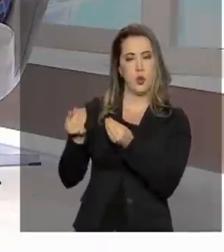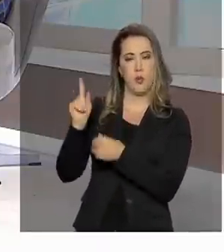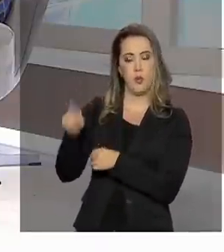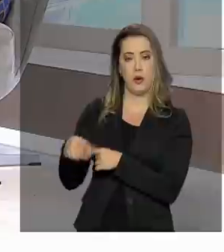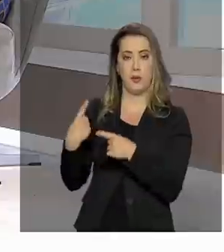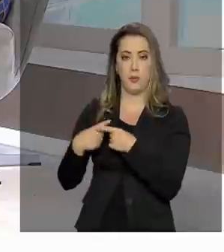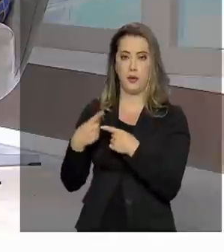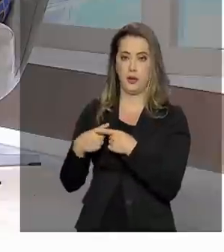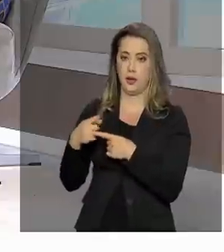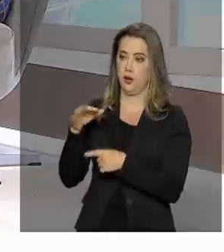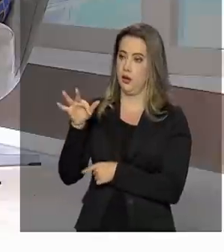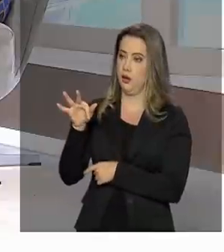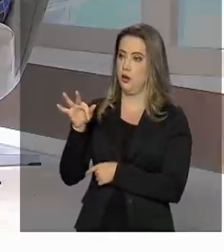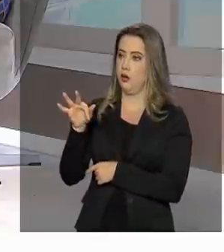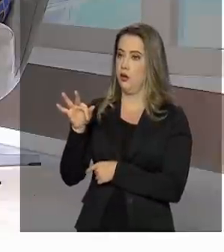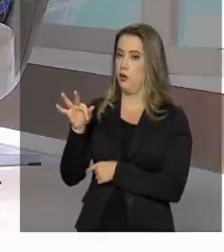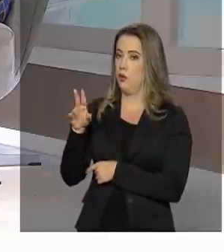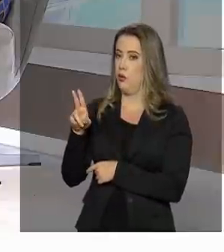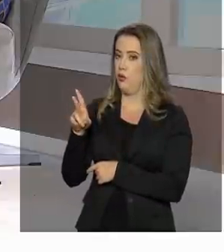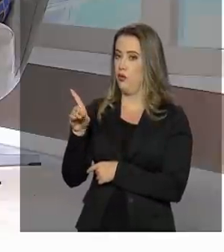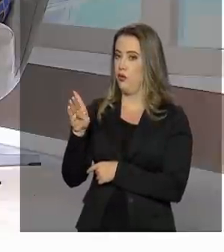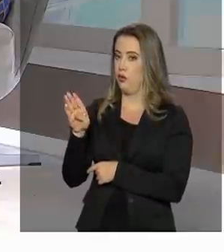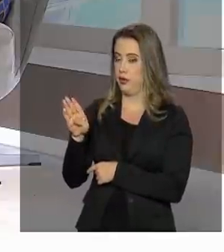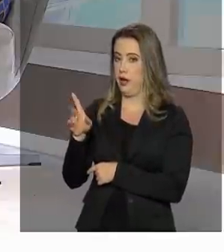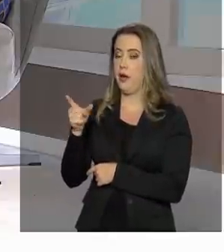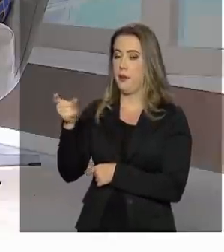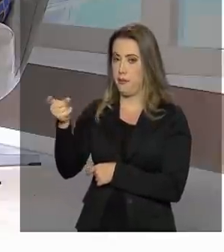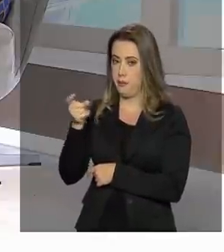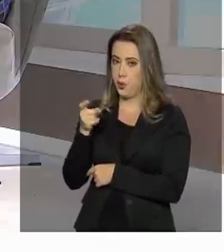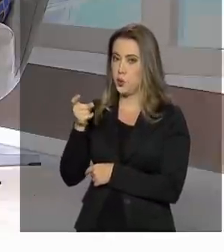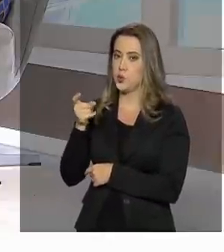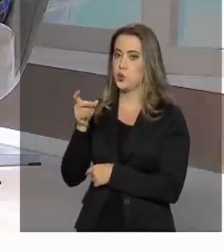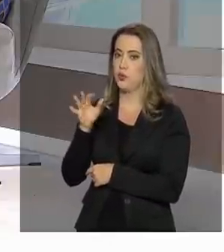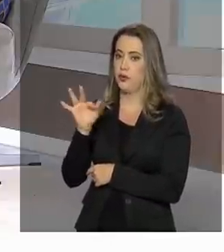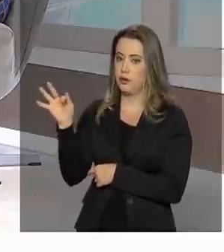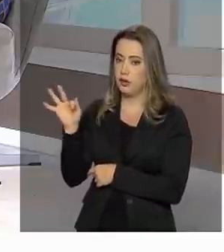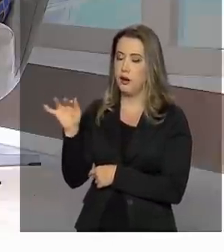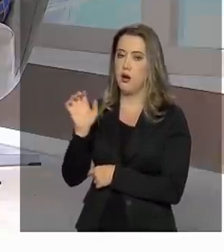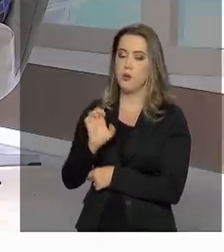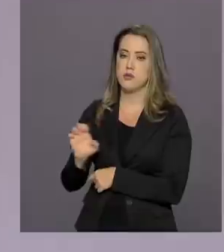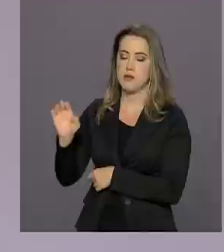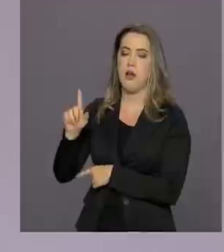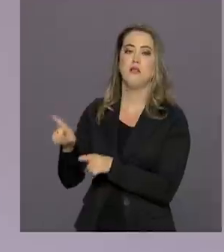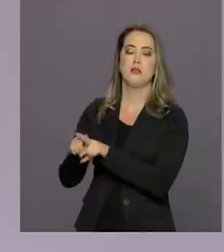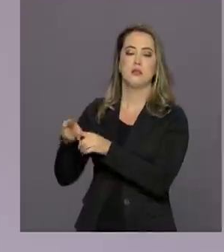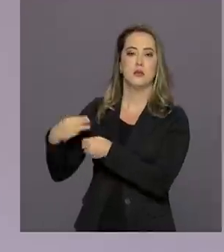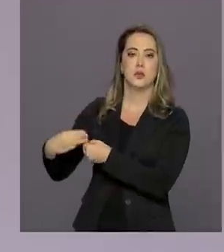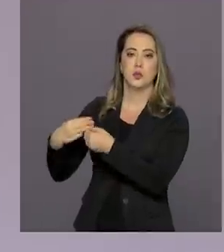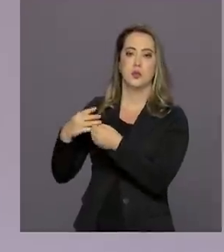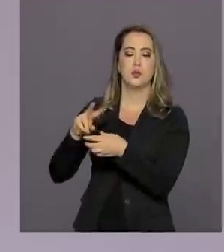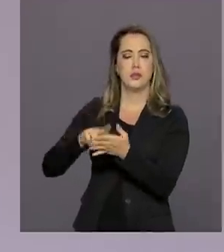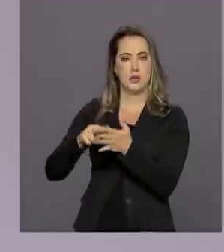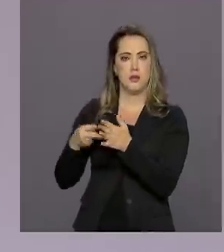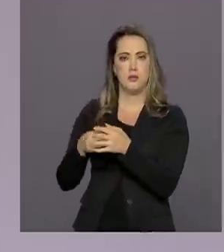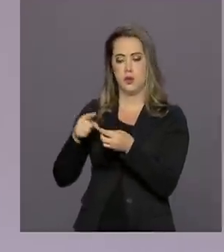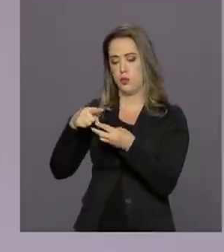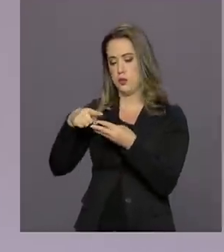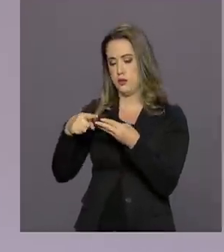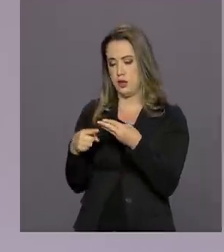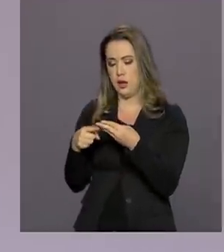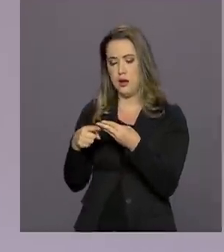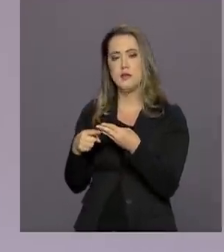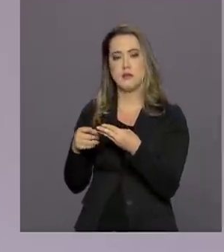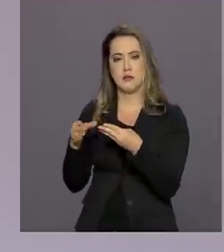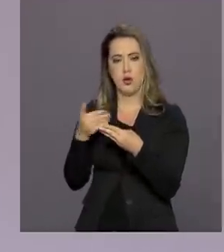composto por impostos federais, estaduais e municipais. Ou seja, os três entes da Federação contribuem